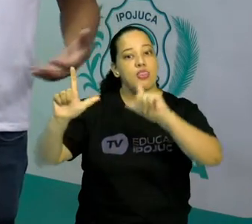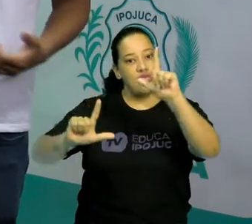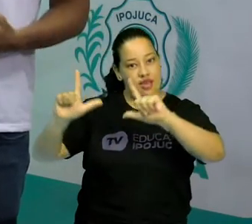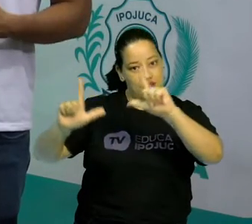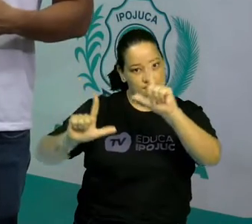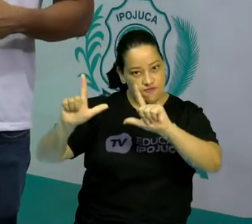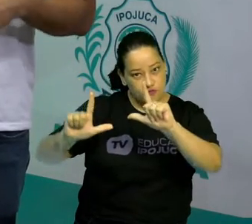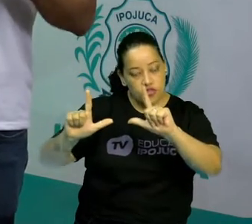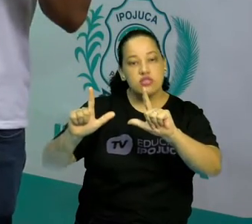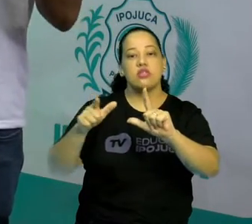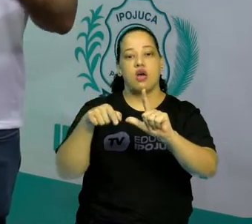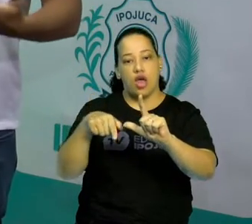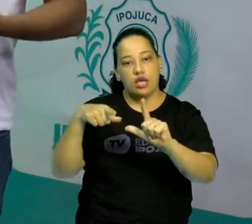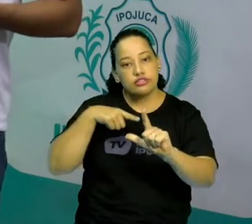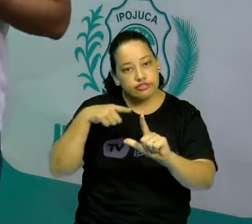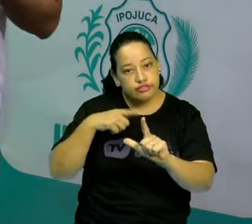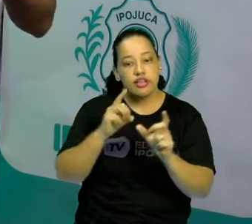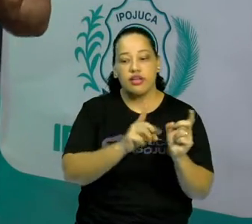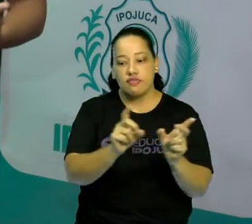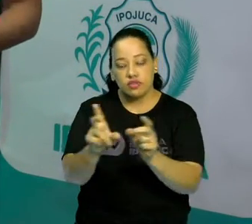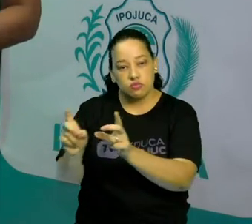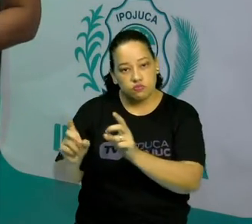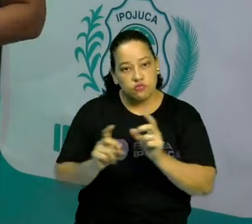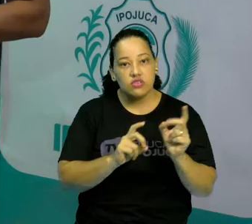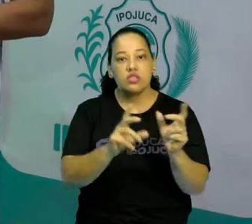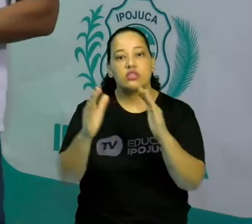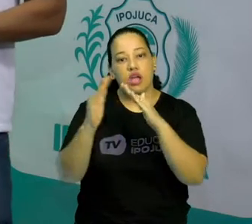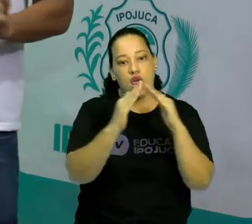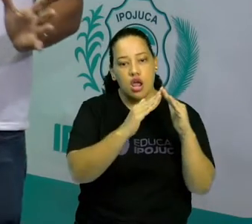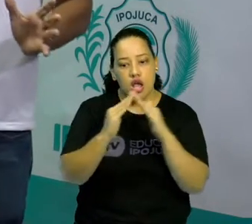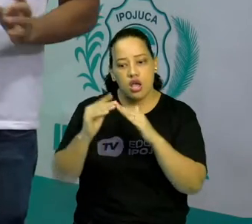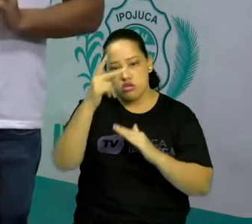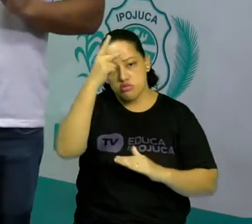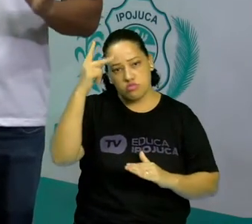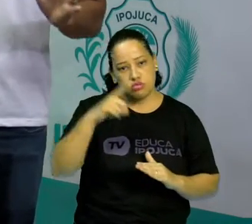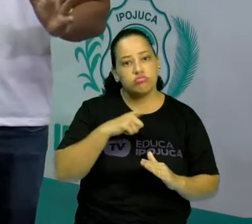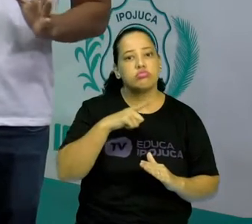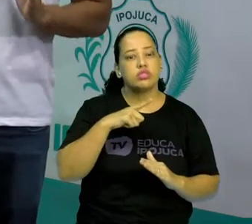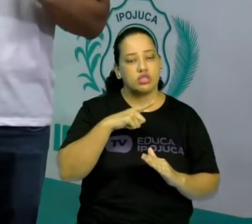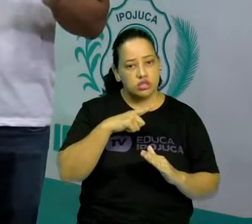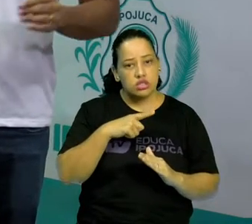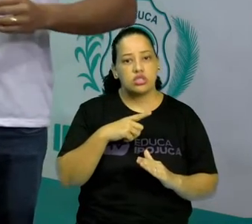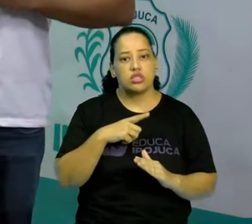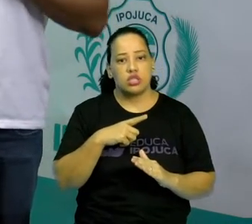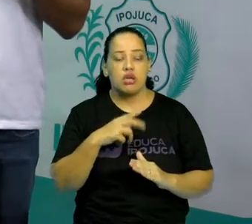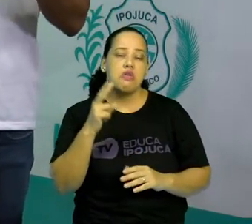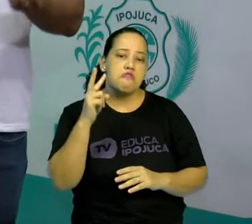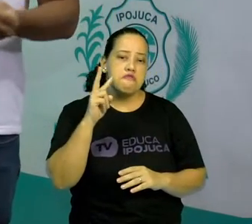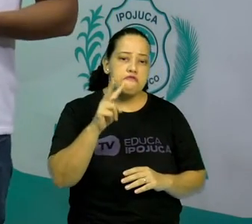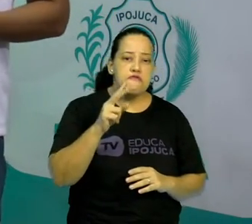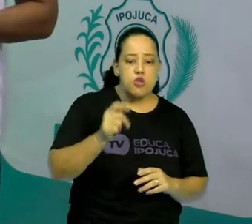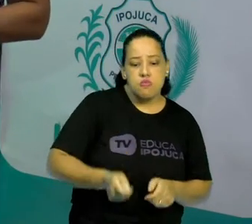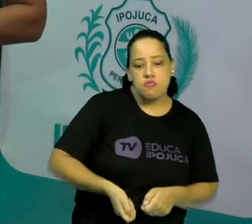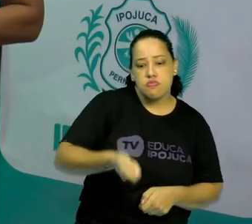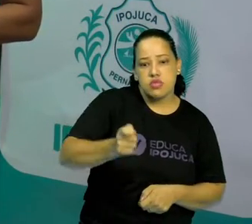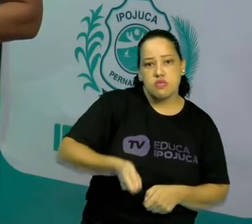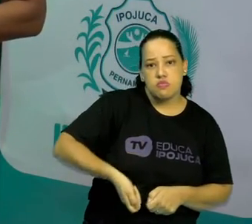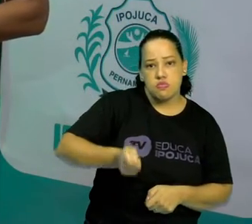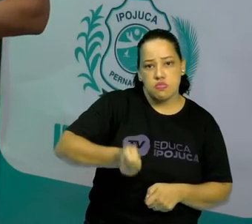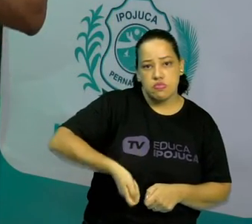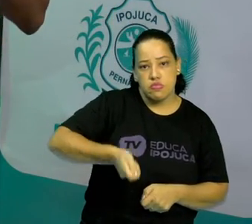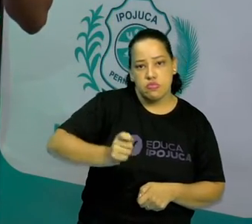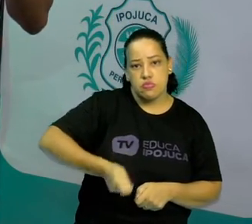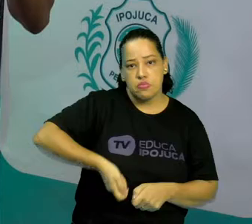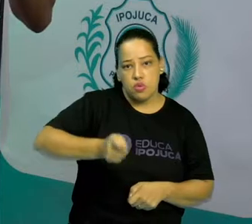aí sim, sendo comercializado, chegando na casa das pessoas, que era um ping-pong. Não sei se vocês já viram, mas